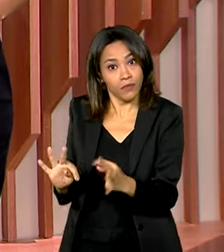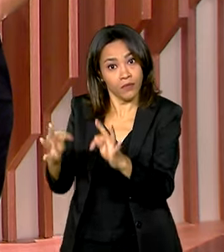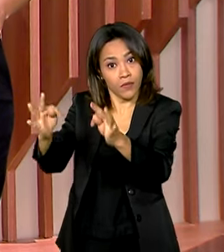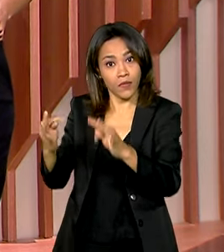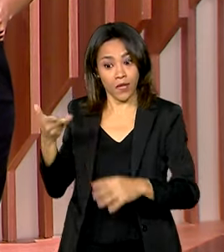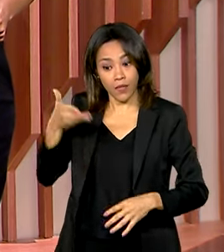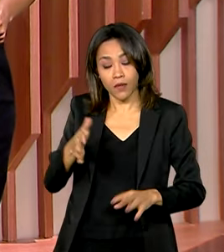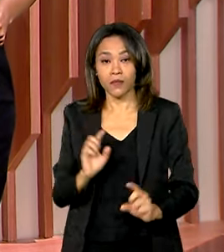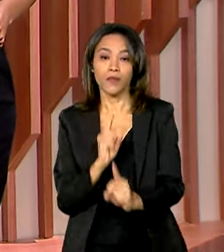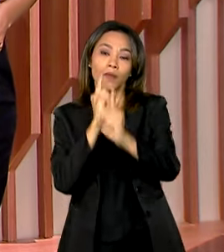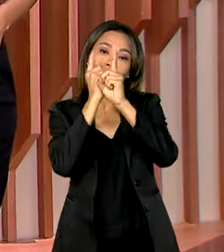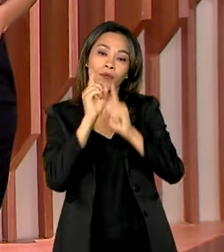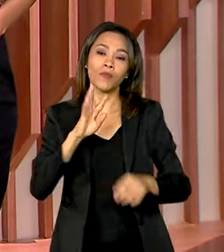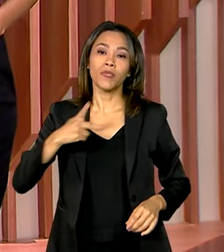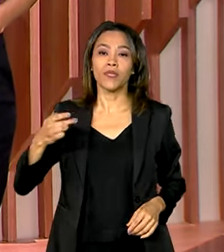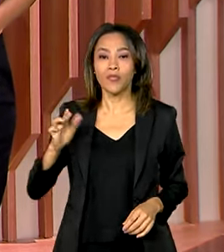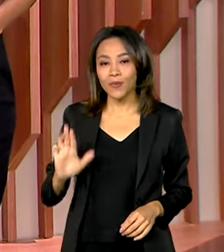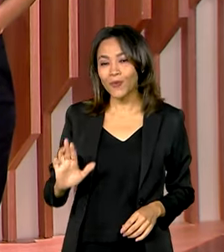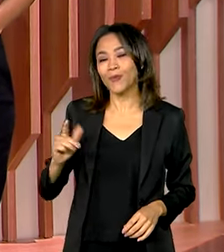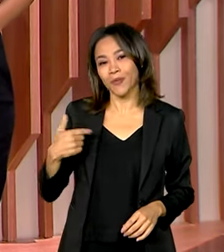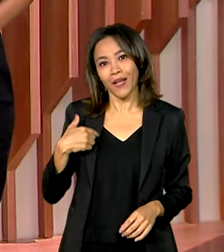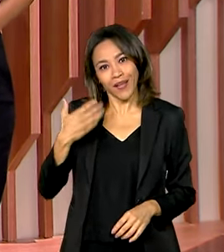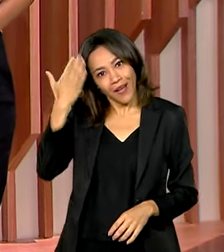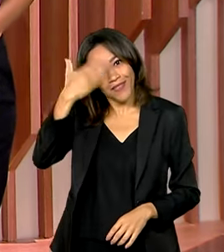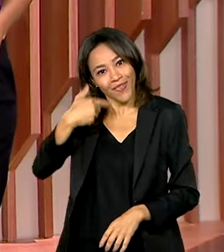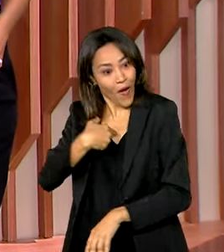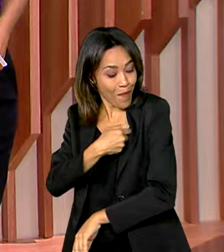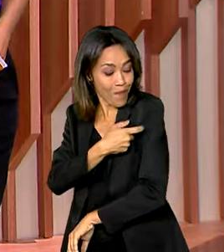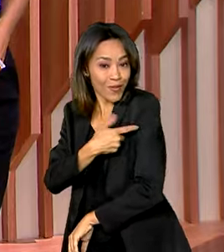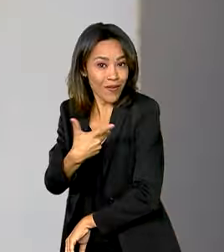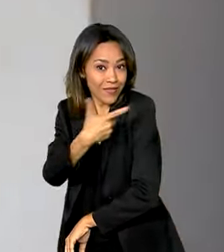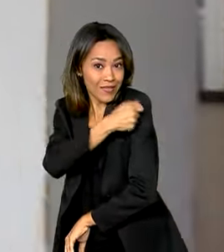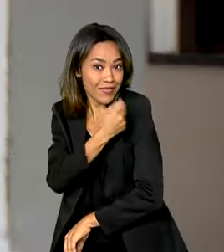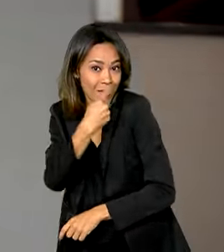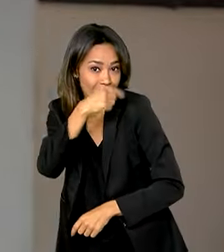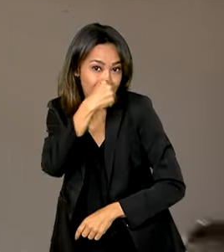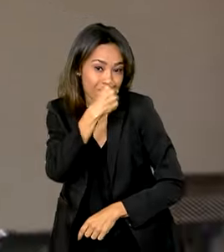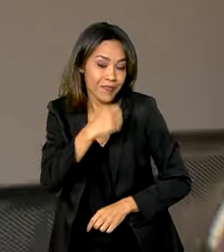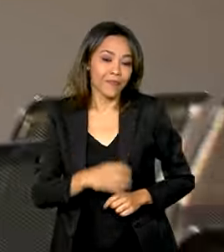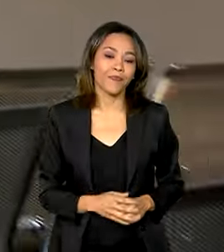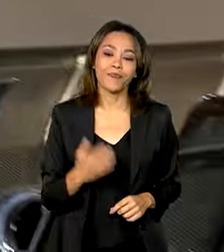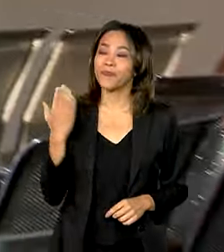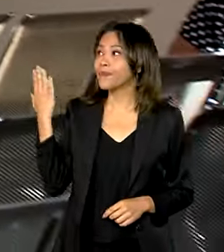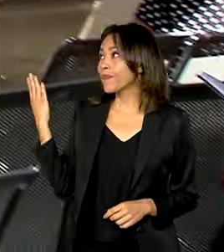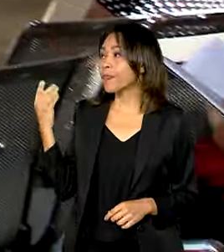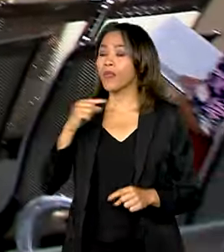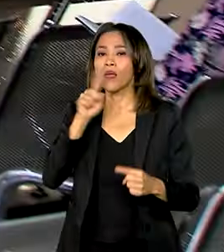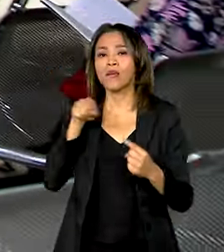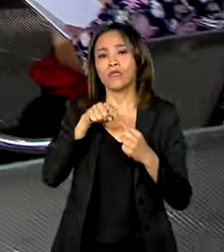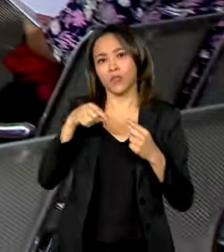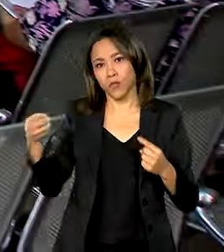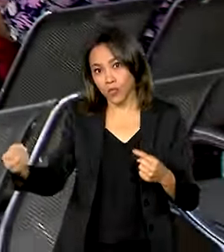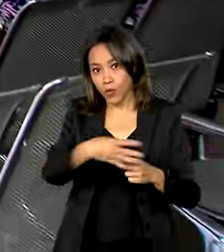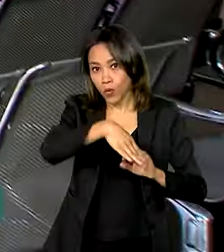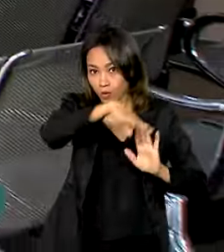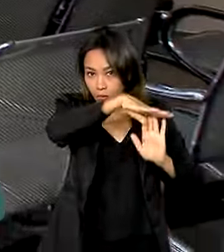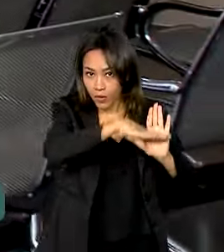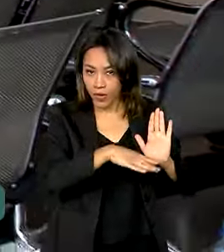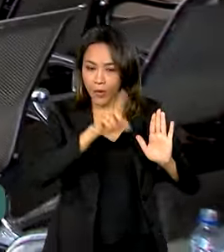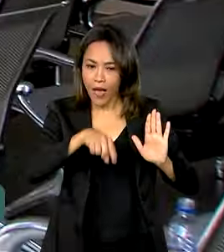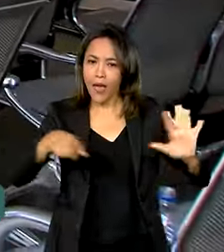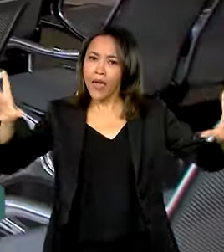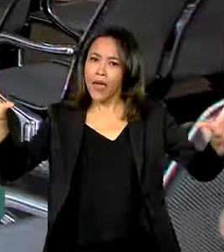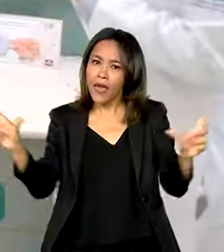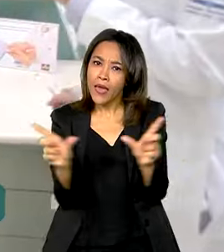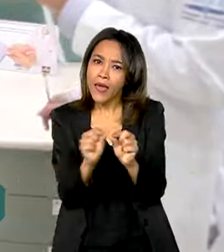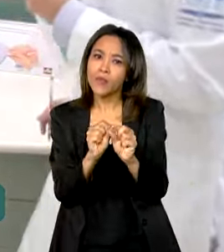presidente Lula deu exemplo e tomou a vacina contra a gripe. O objetivo do novo programa é reduzir o tempo de espera